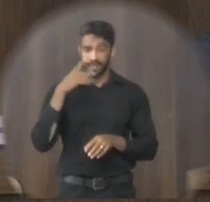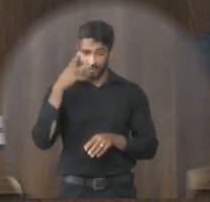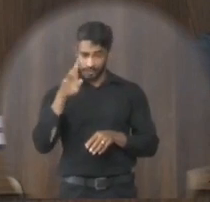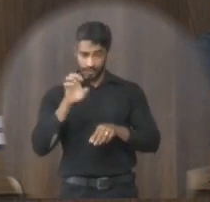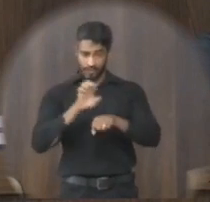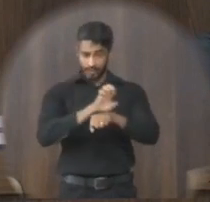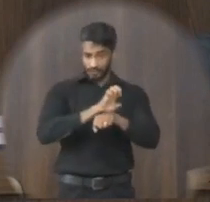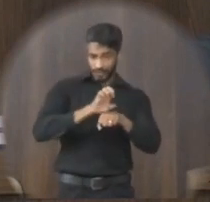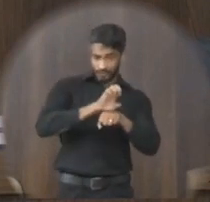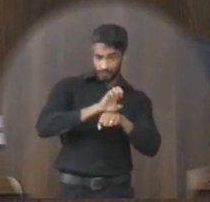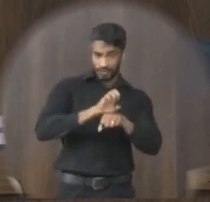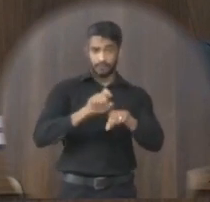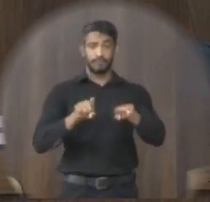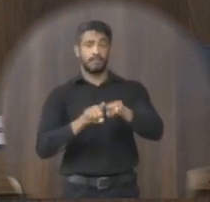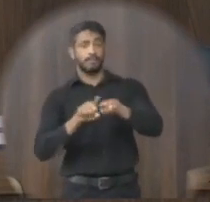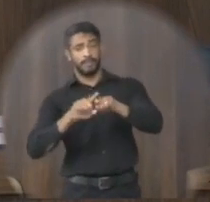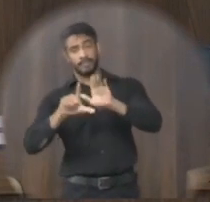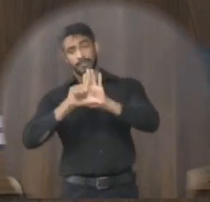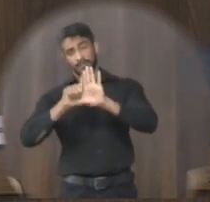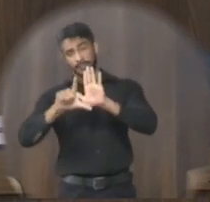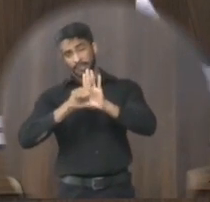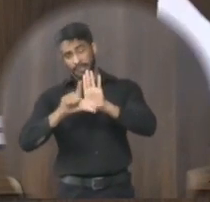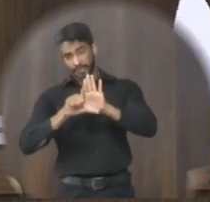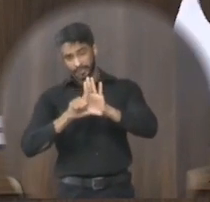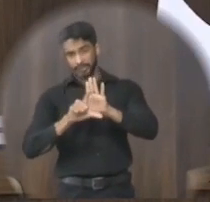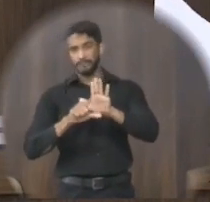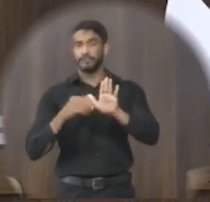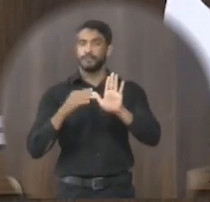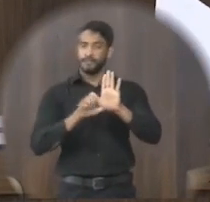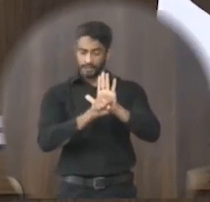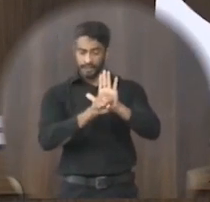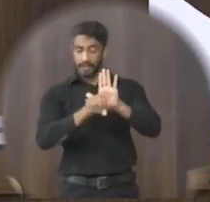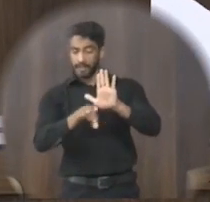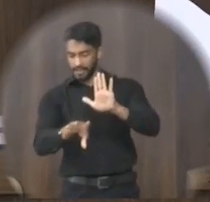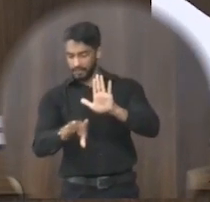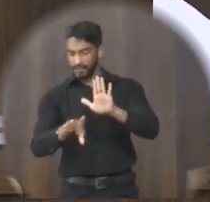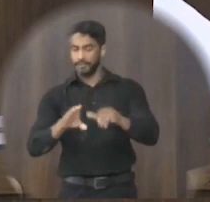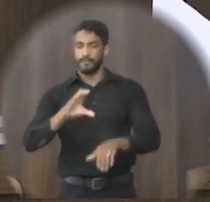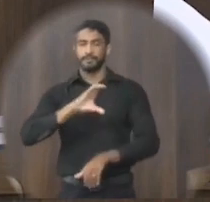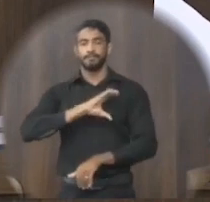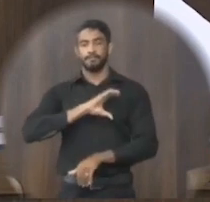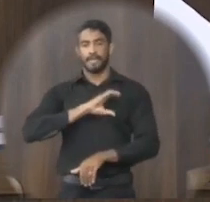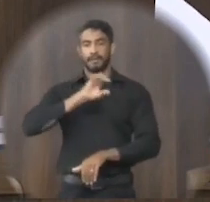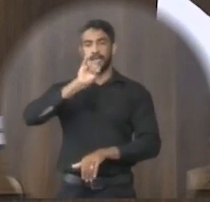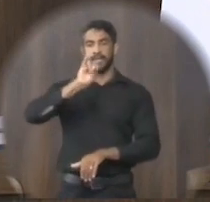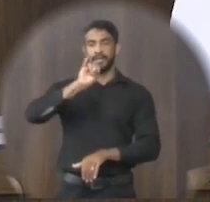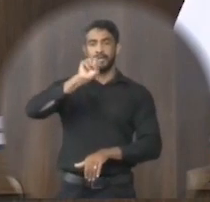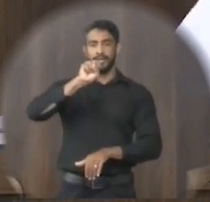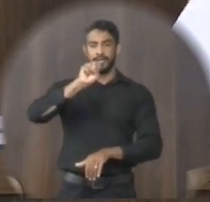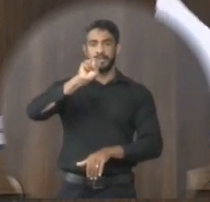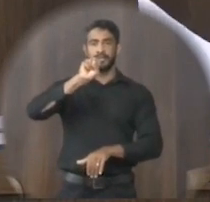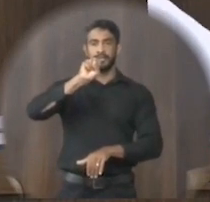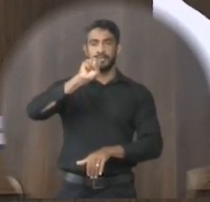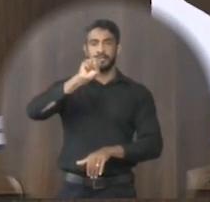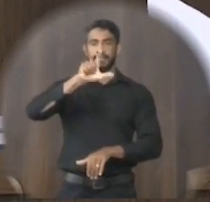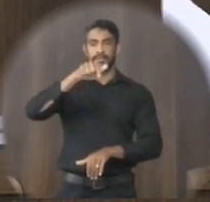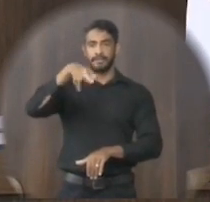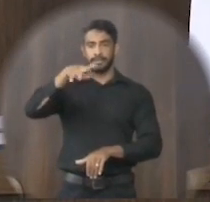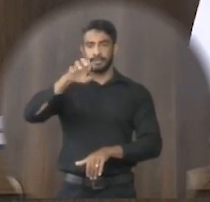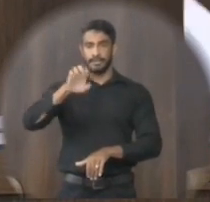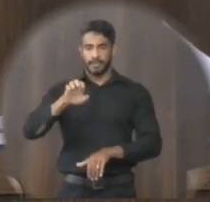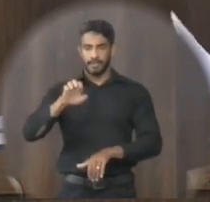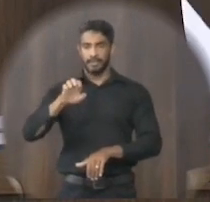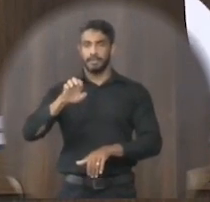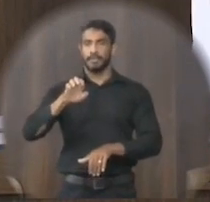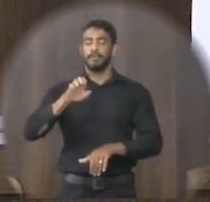do executivo mas também do legislativo sobre esse requerimento aqui até da colega Islani o requerimento 323